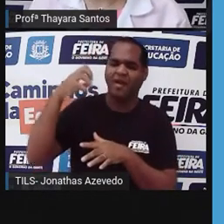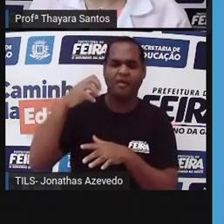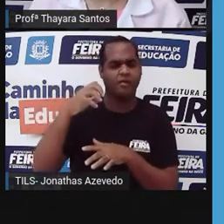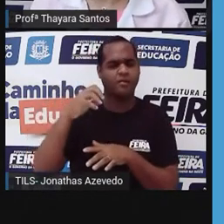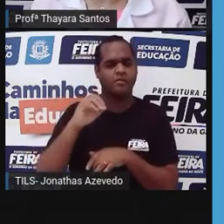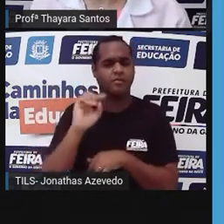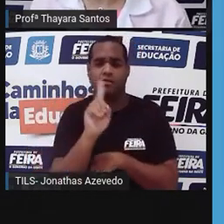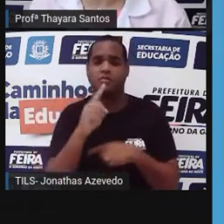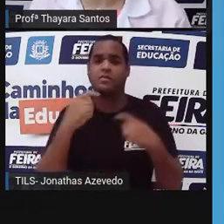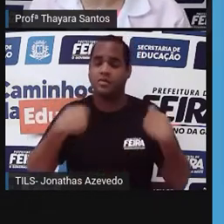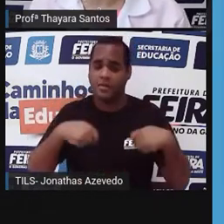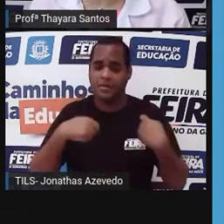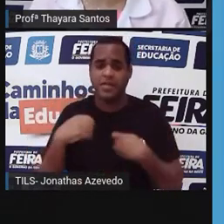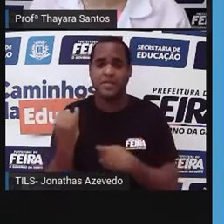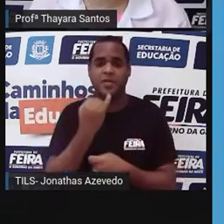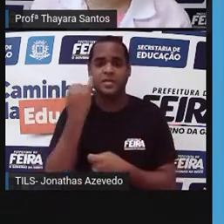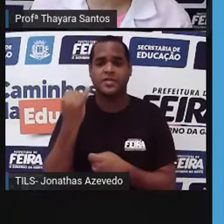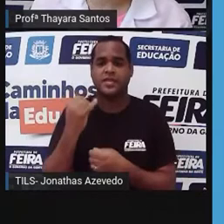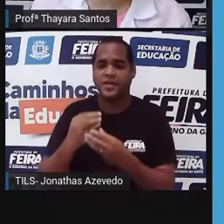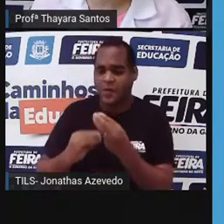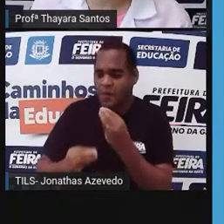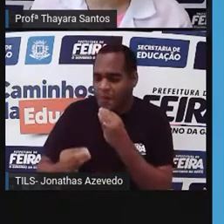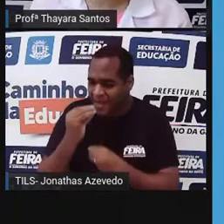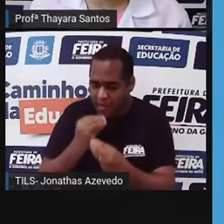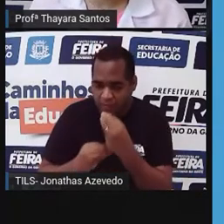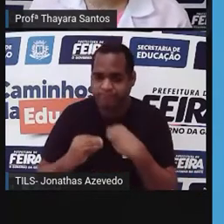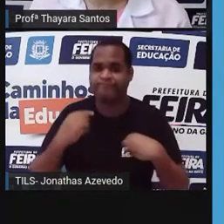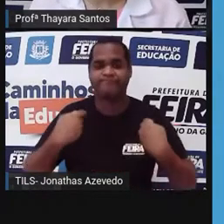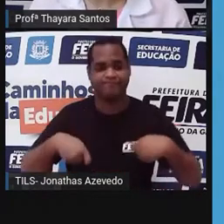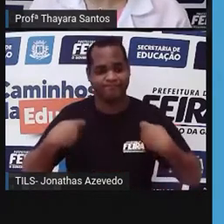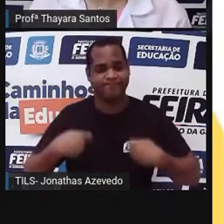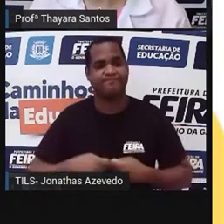Então, a gente precisa se alimentar de outros seres vivos.